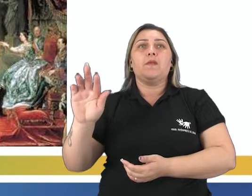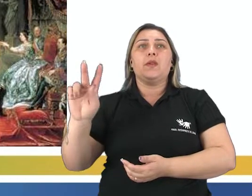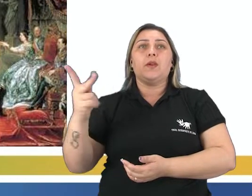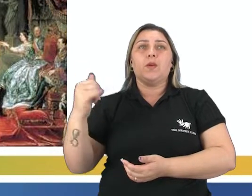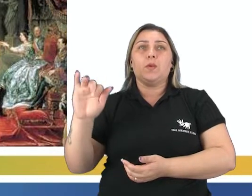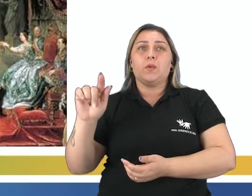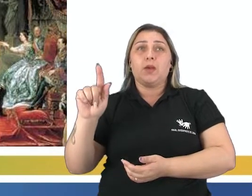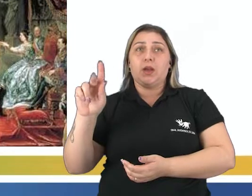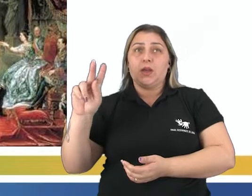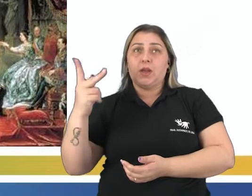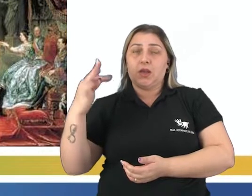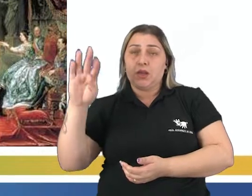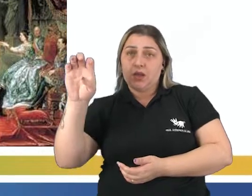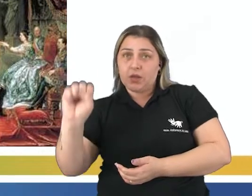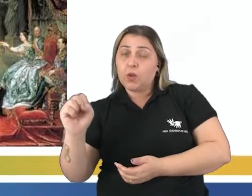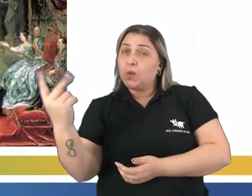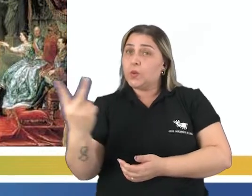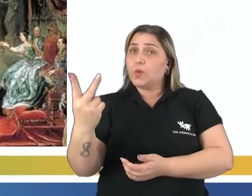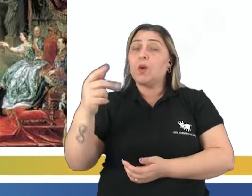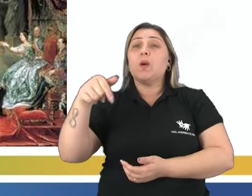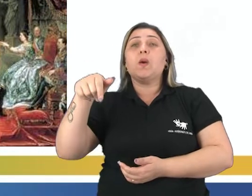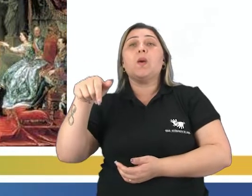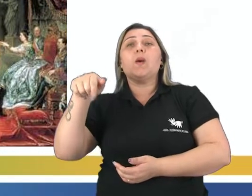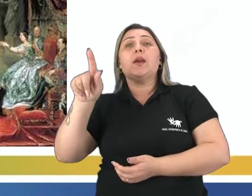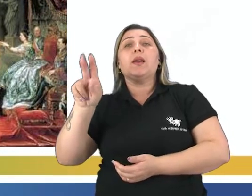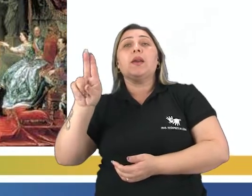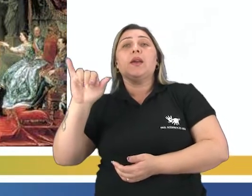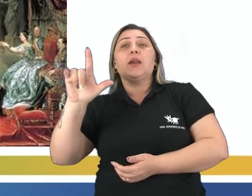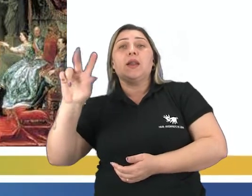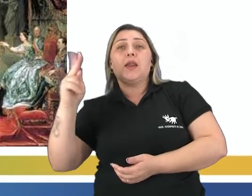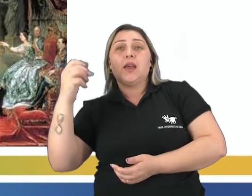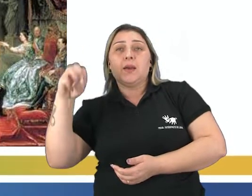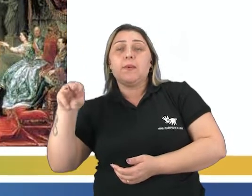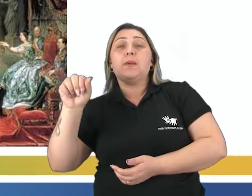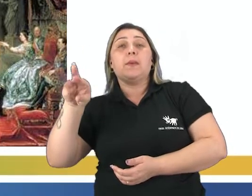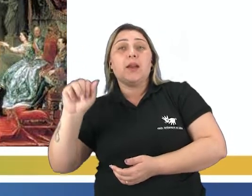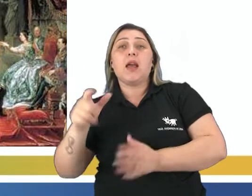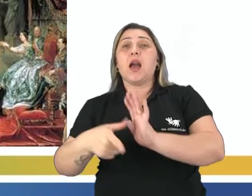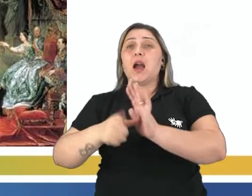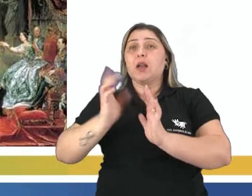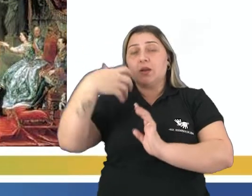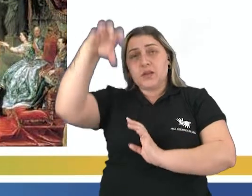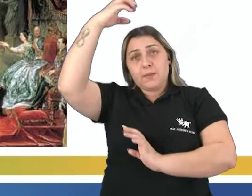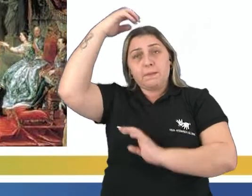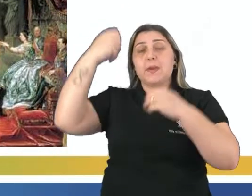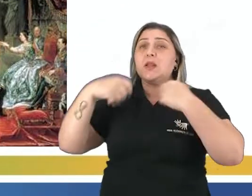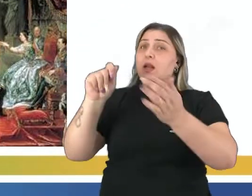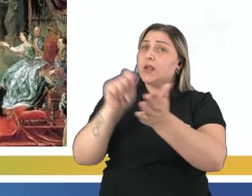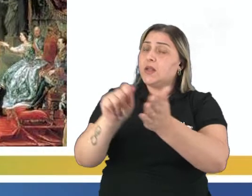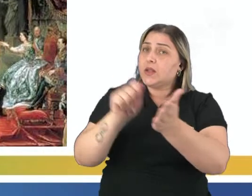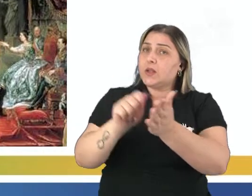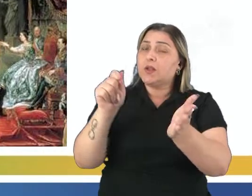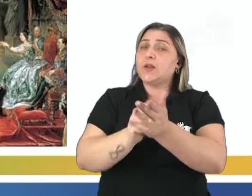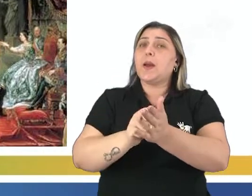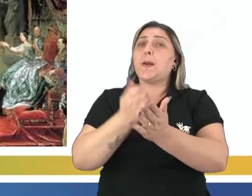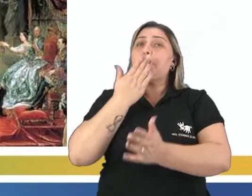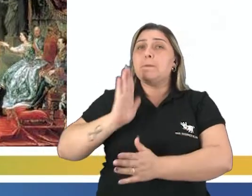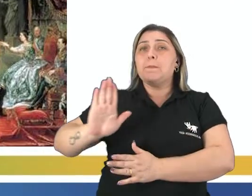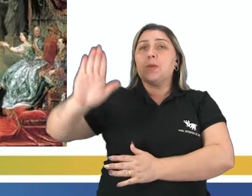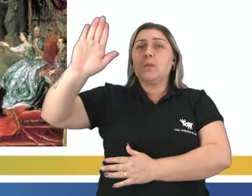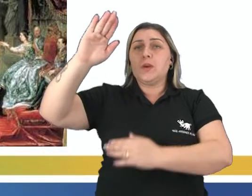Guilherme de Orange e Maria Stuart, antes de serem coroados rei e rainha, tiveram que assinar o termo jurando